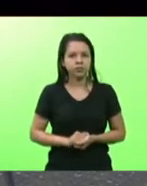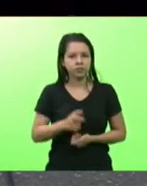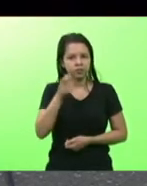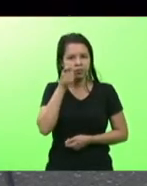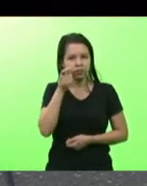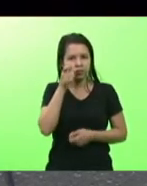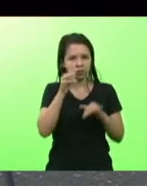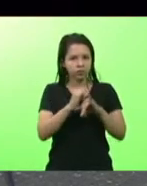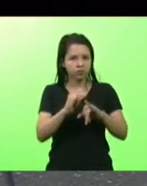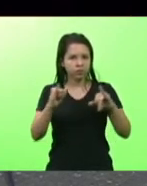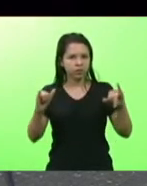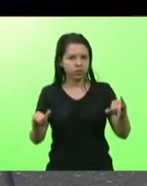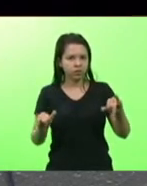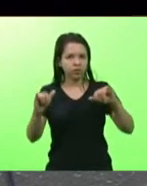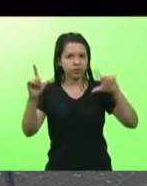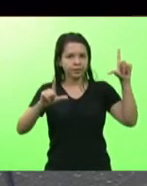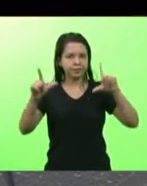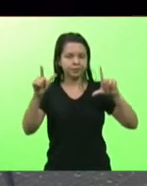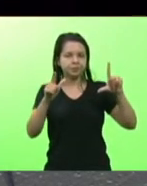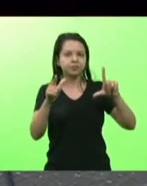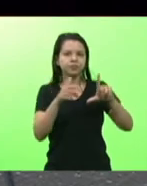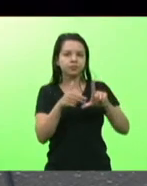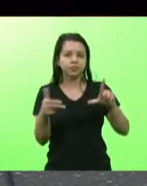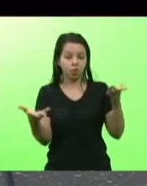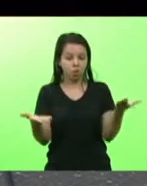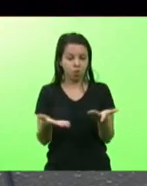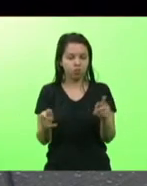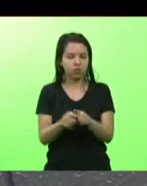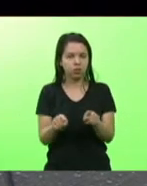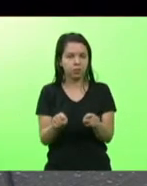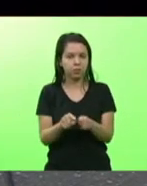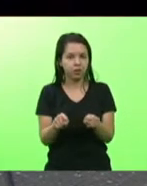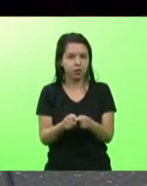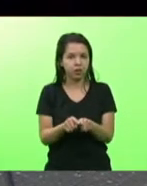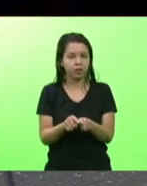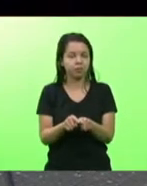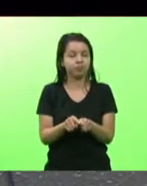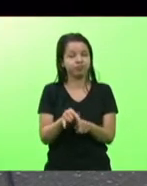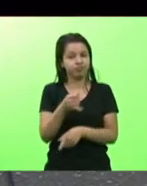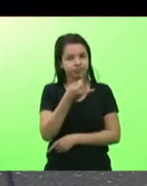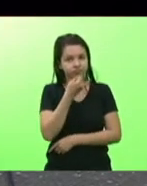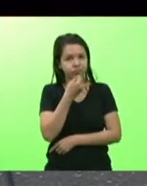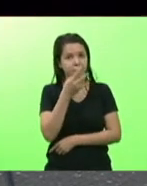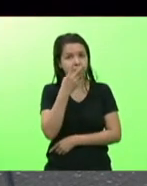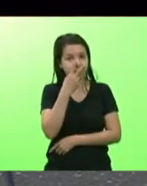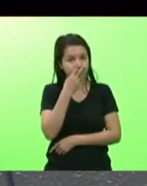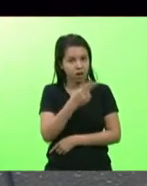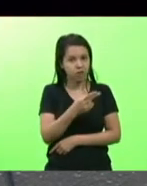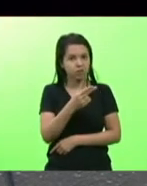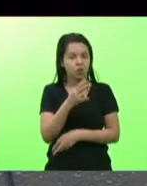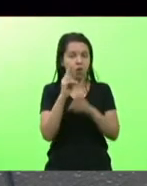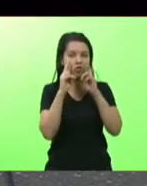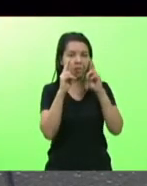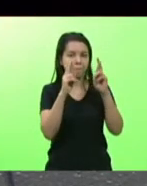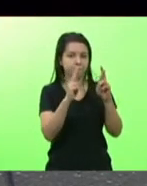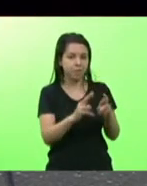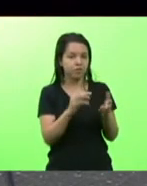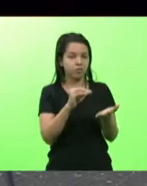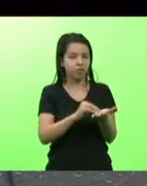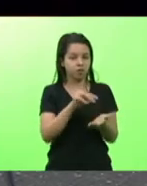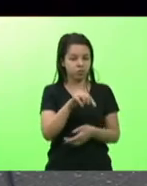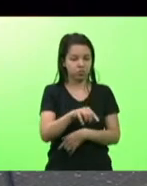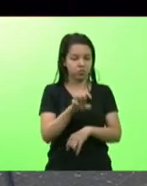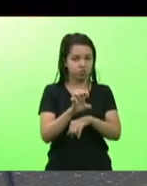notícias pelos jornais ontem e hoje infelizmente me parece que o desrespeito em relação ao nosso estado